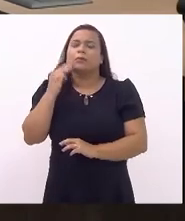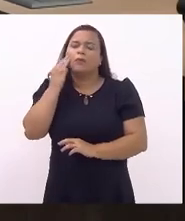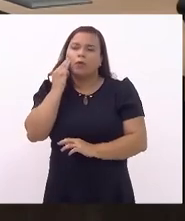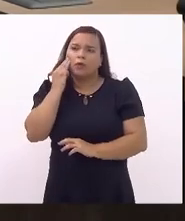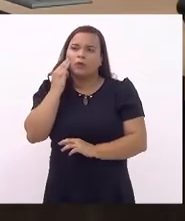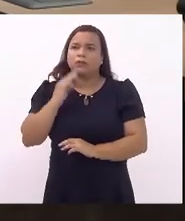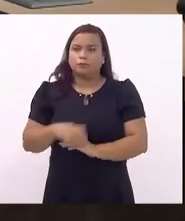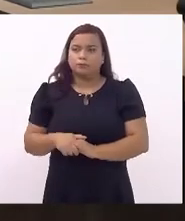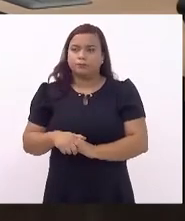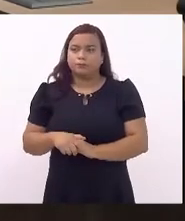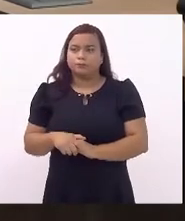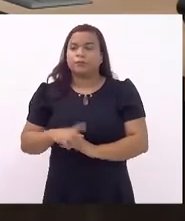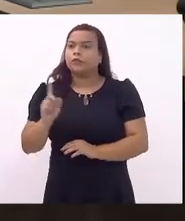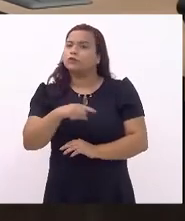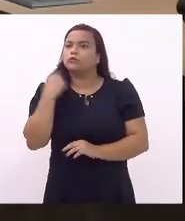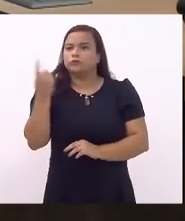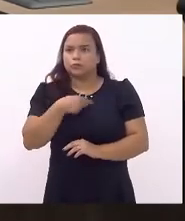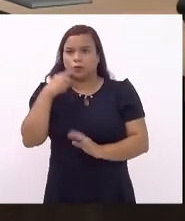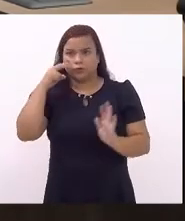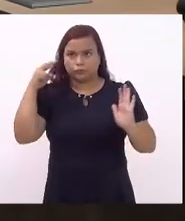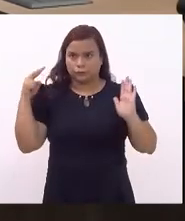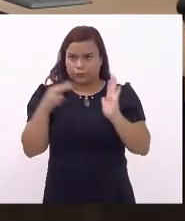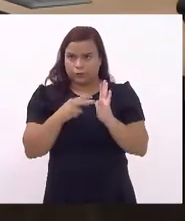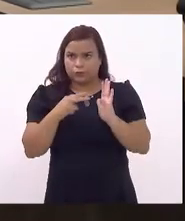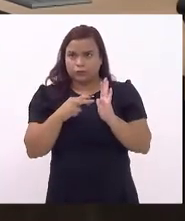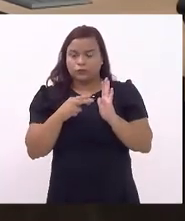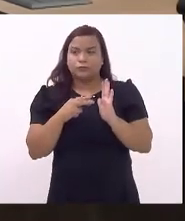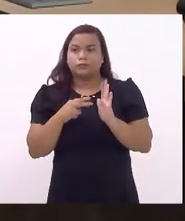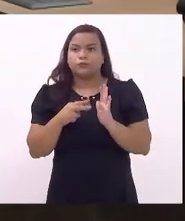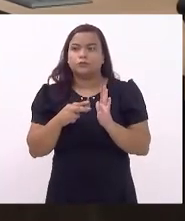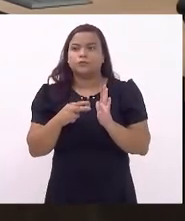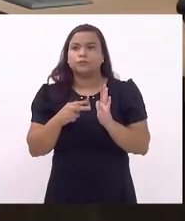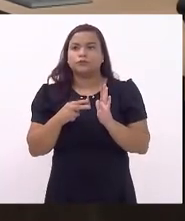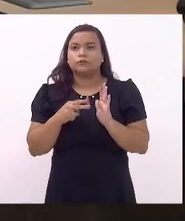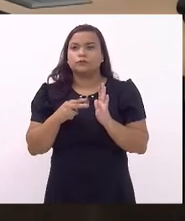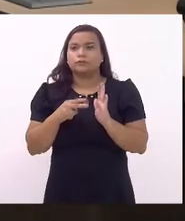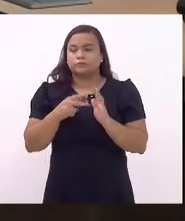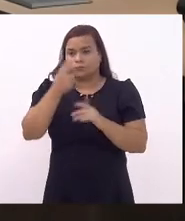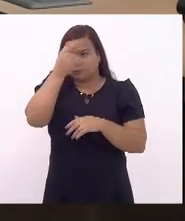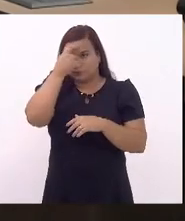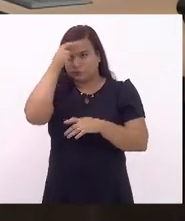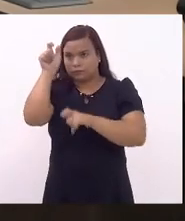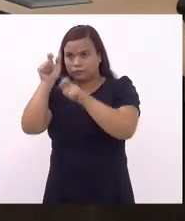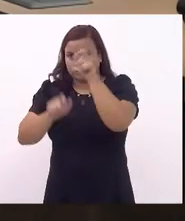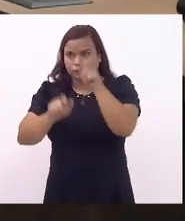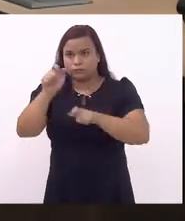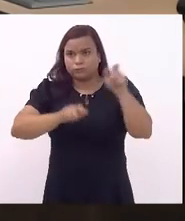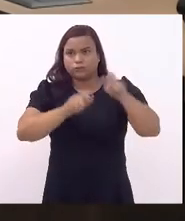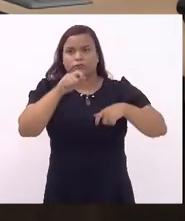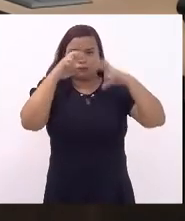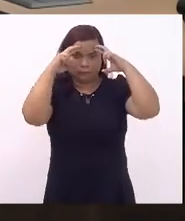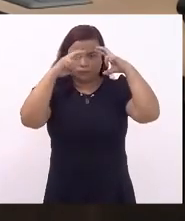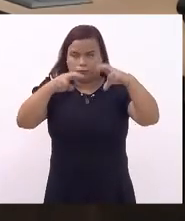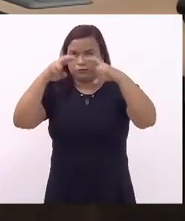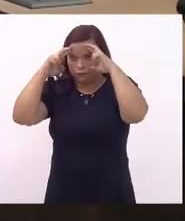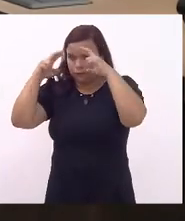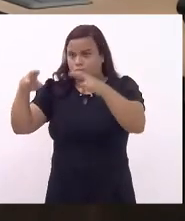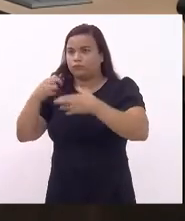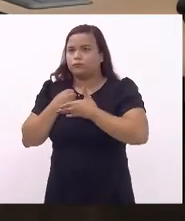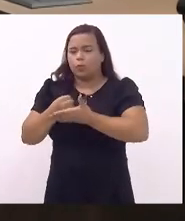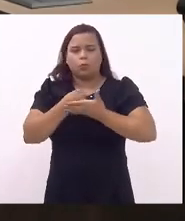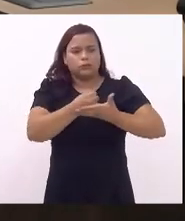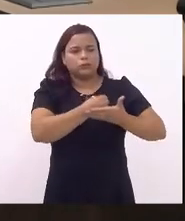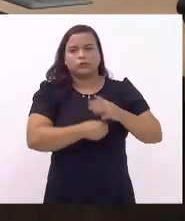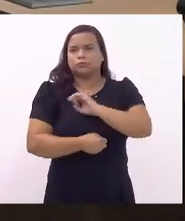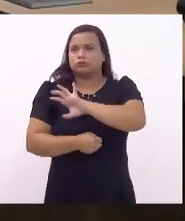nós consideramos as mentalidades, respeitamos os posicionamentos